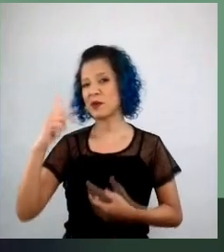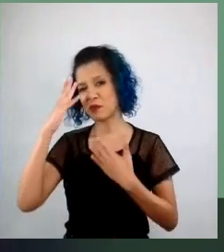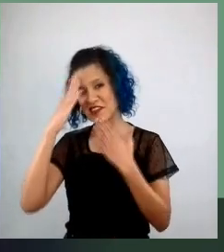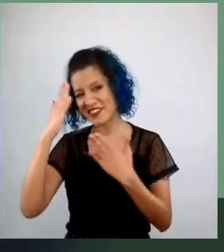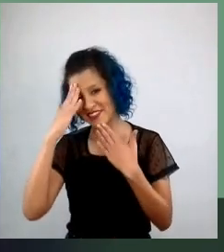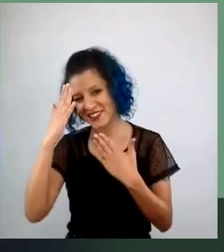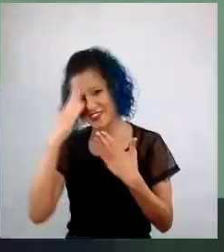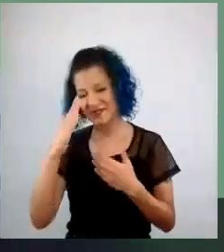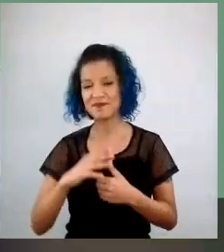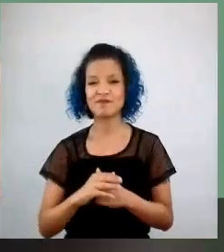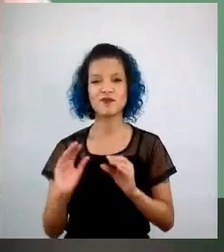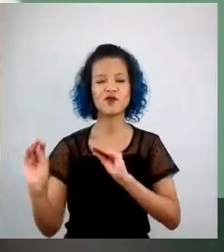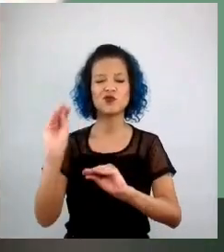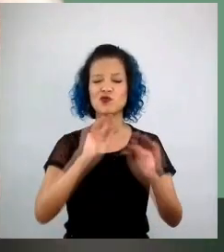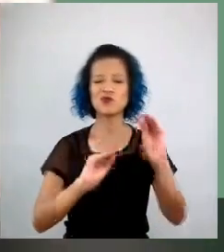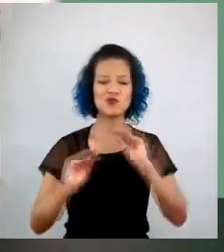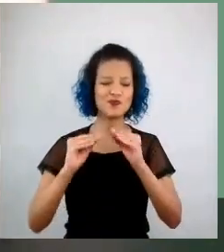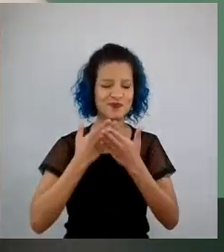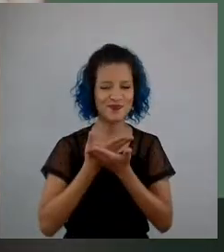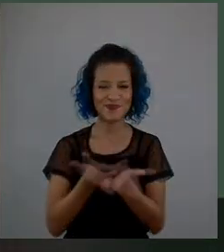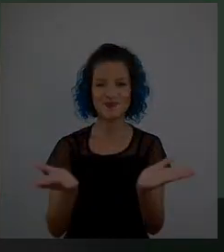enorme para todos. Obrigada.